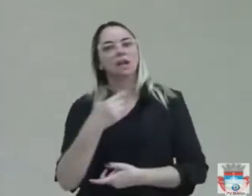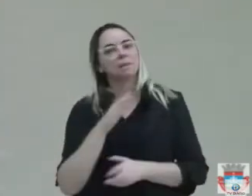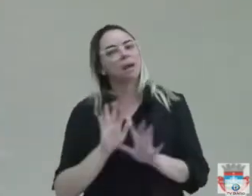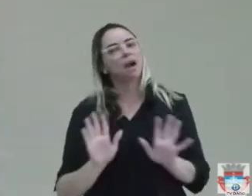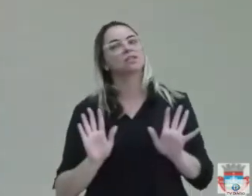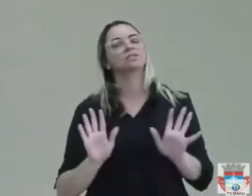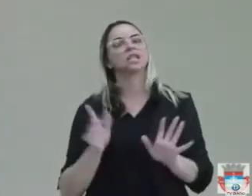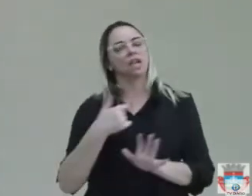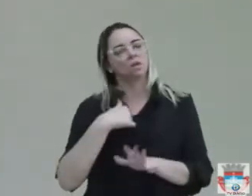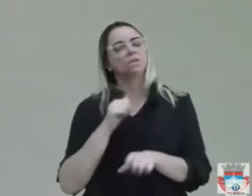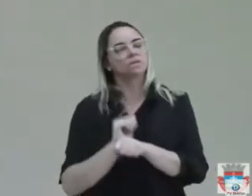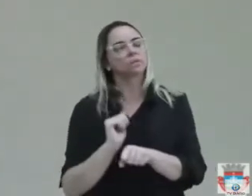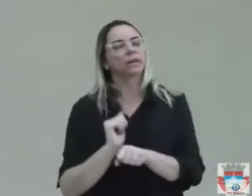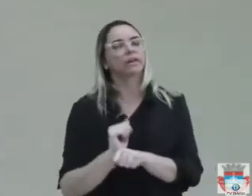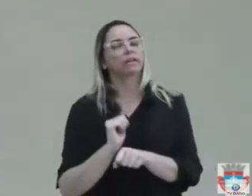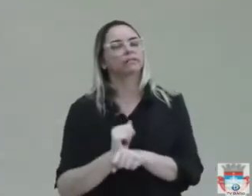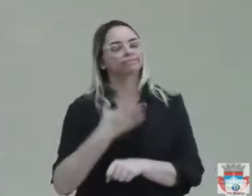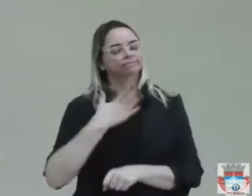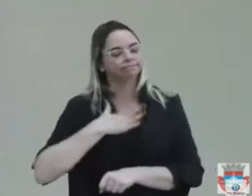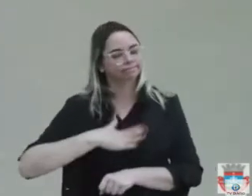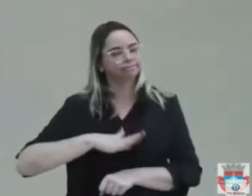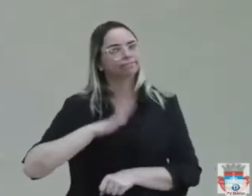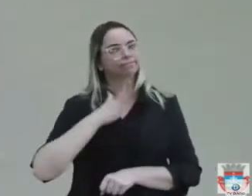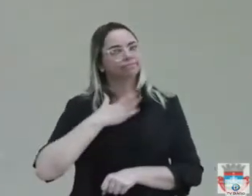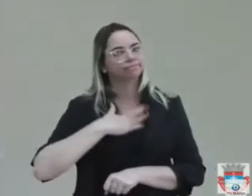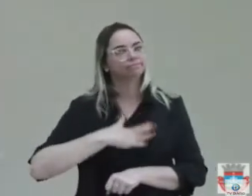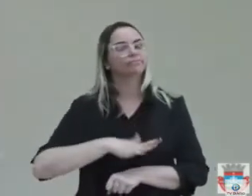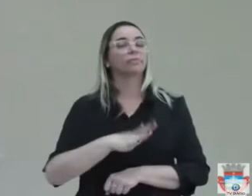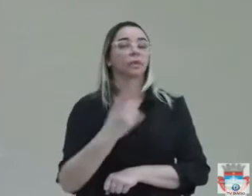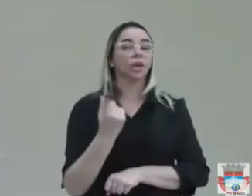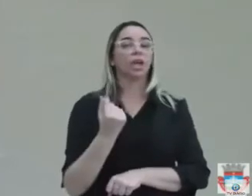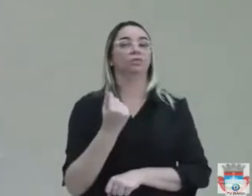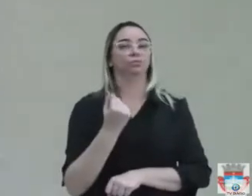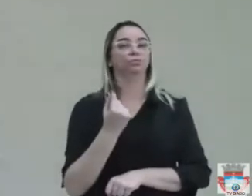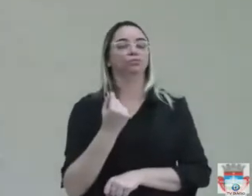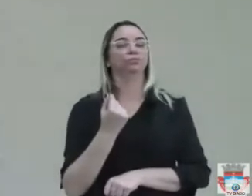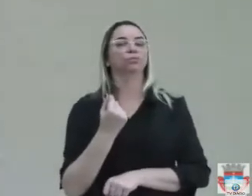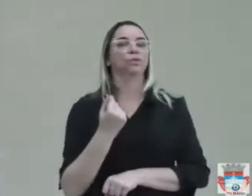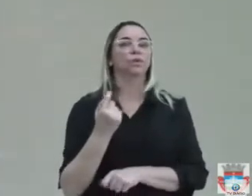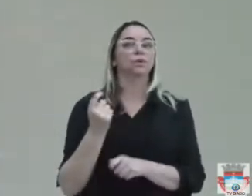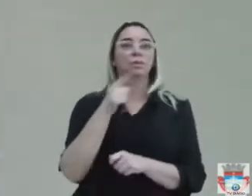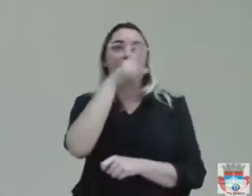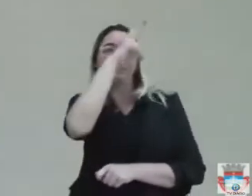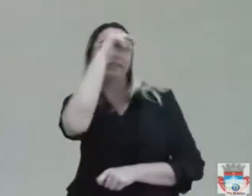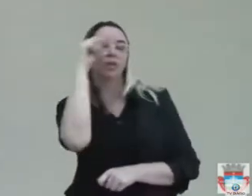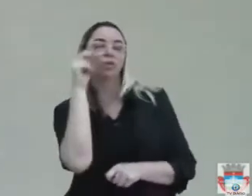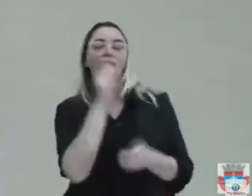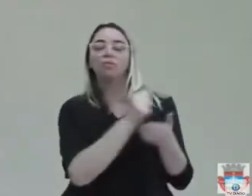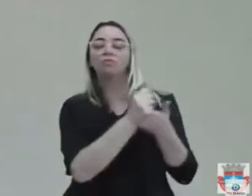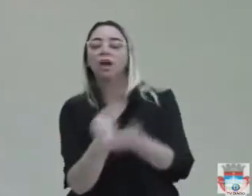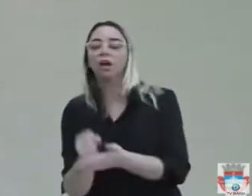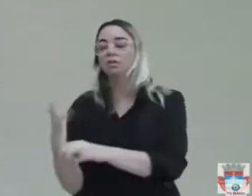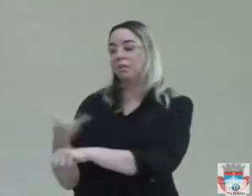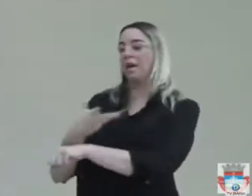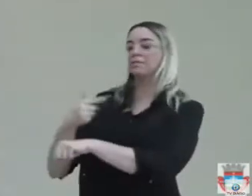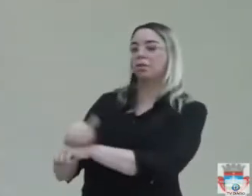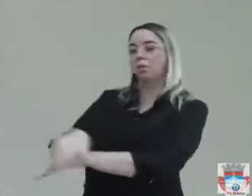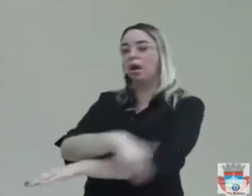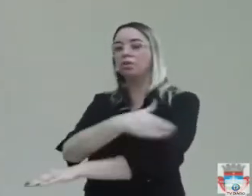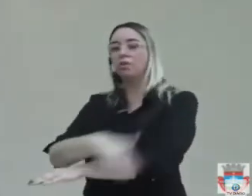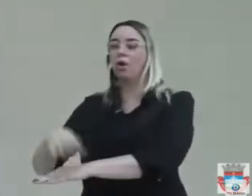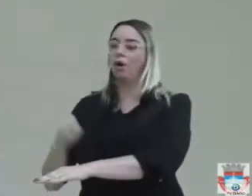ainda tem tempo para que o prefeito corra atrás desse recurso para fazer a praça da Rua Nova, a praça da